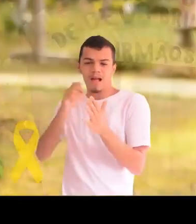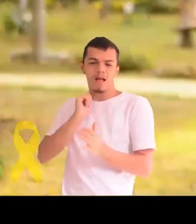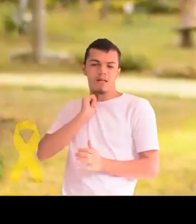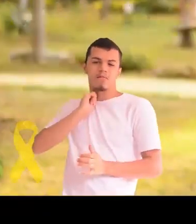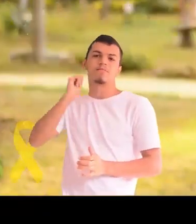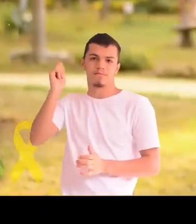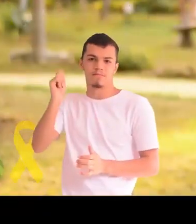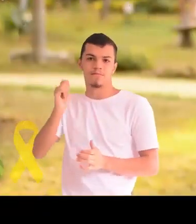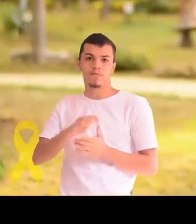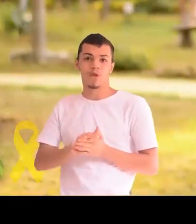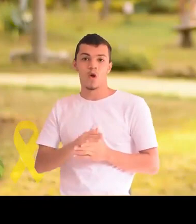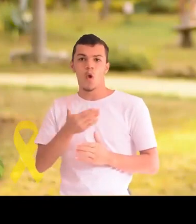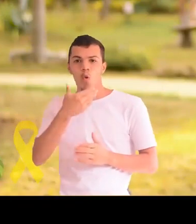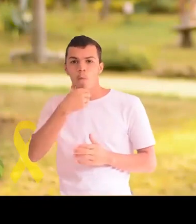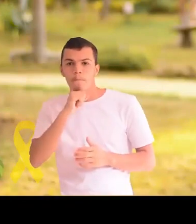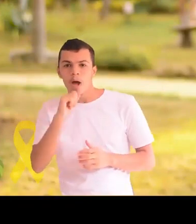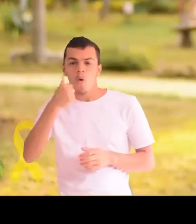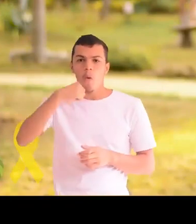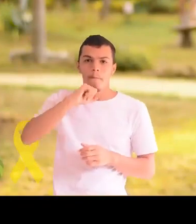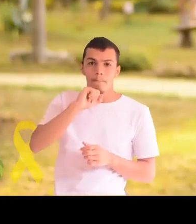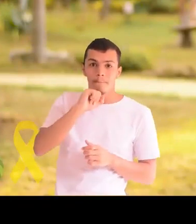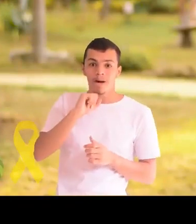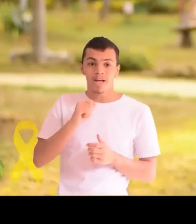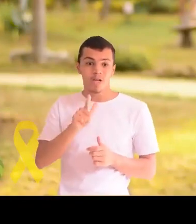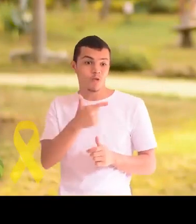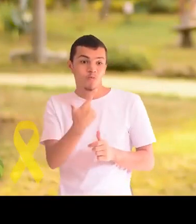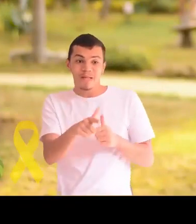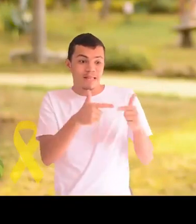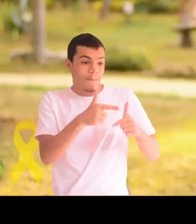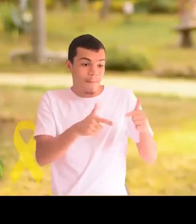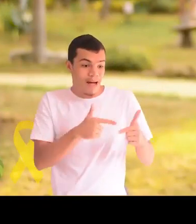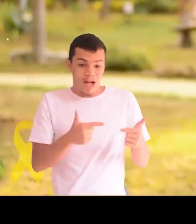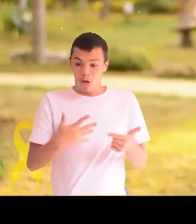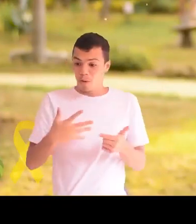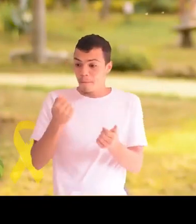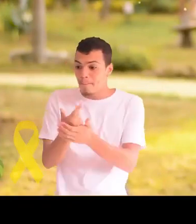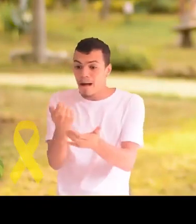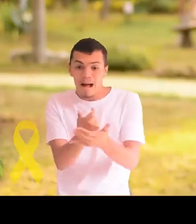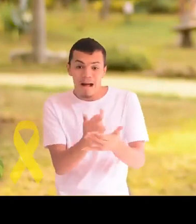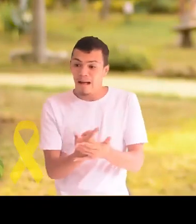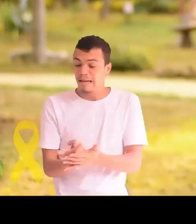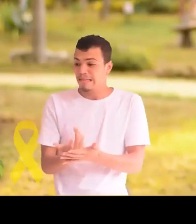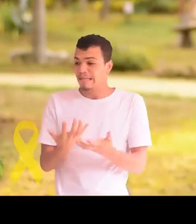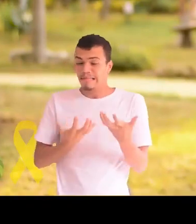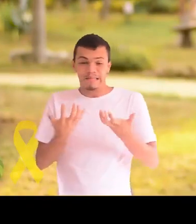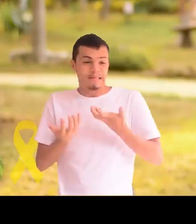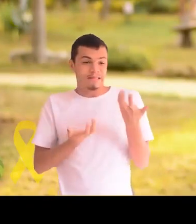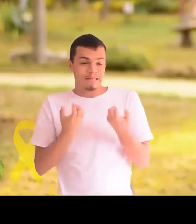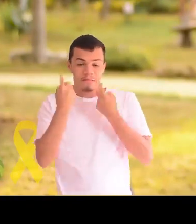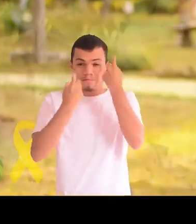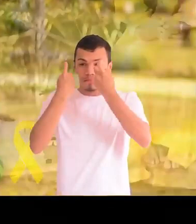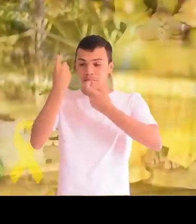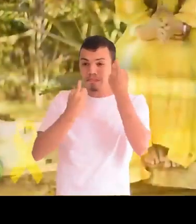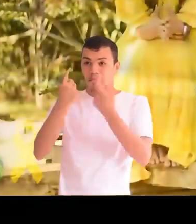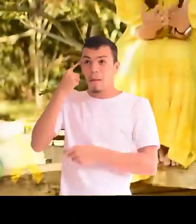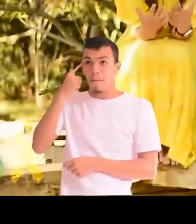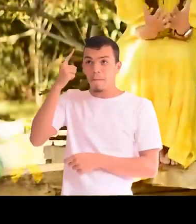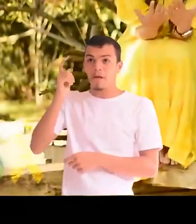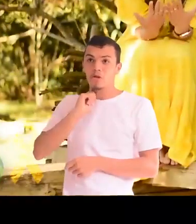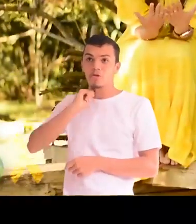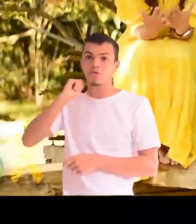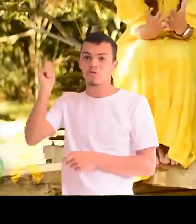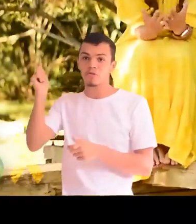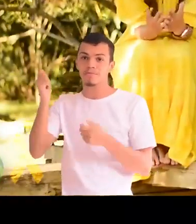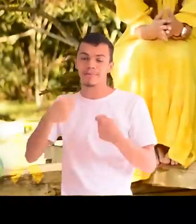Quando um chefe de família está desempregado e não tem o que dar para os seus filhos, ele pode achar que o suicídio é uma solução possível. Uma